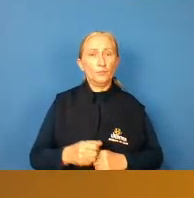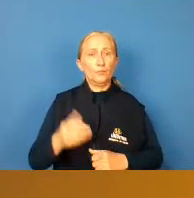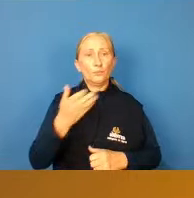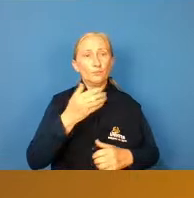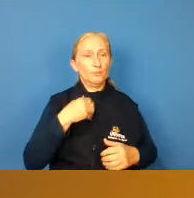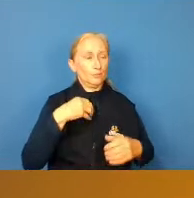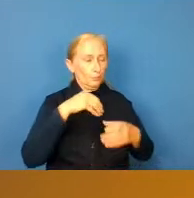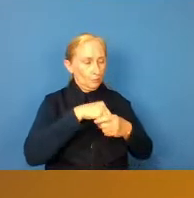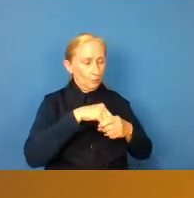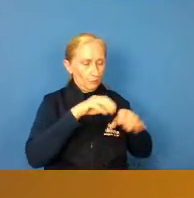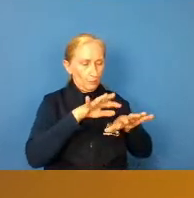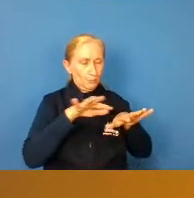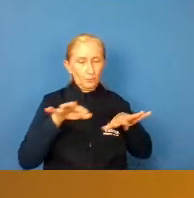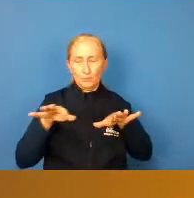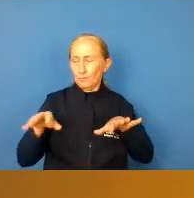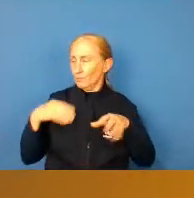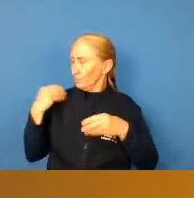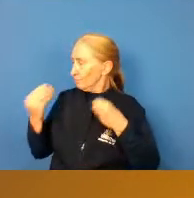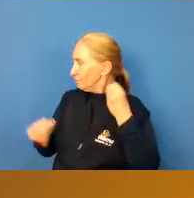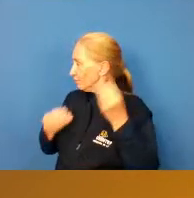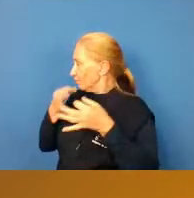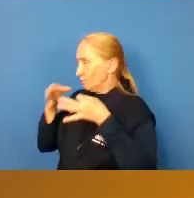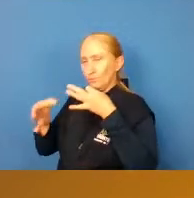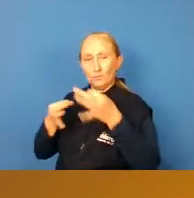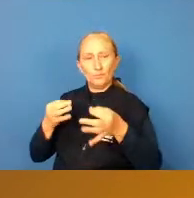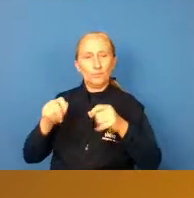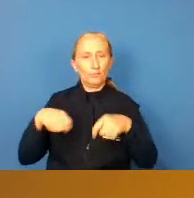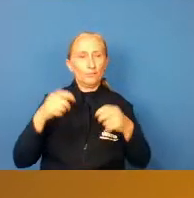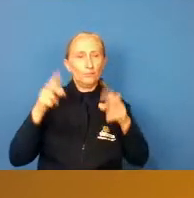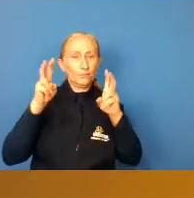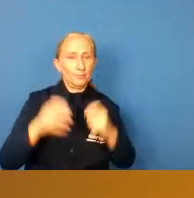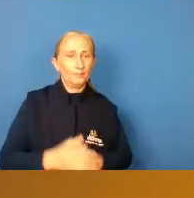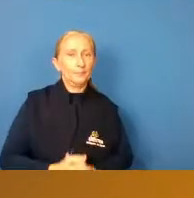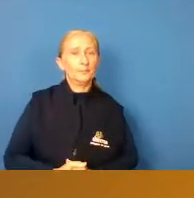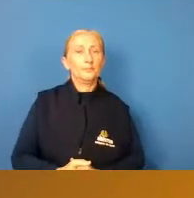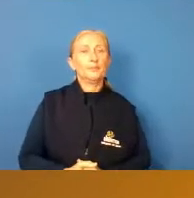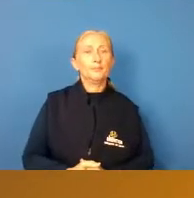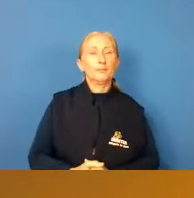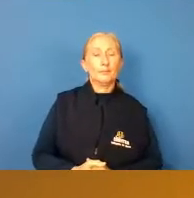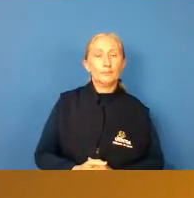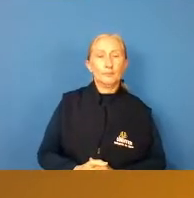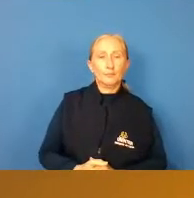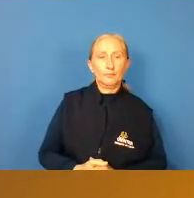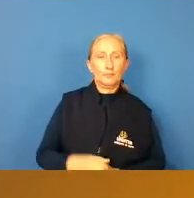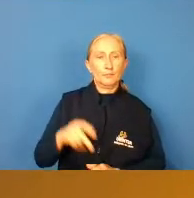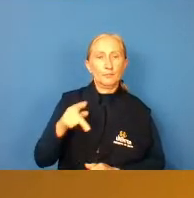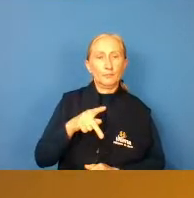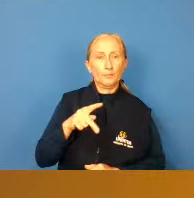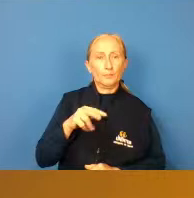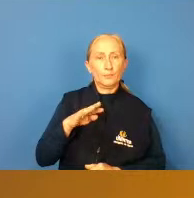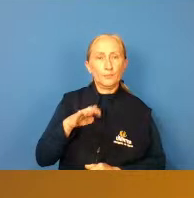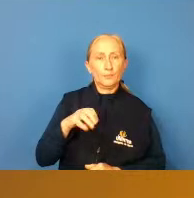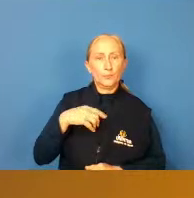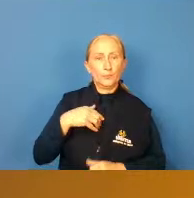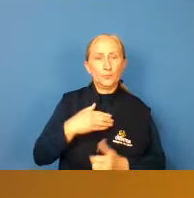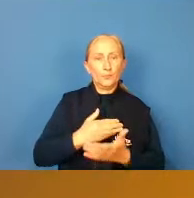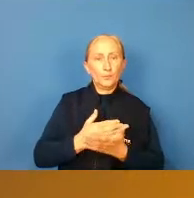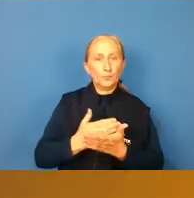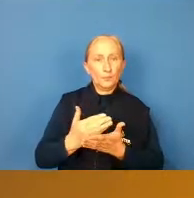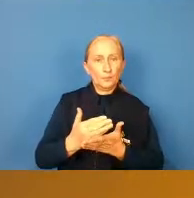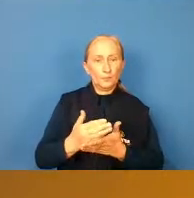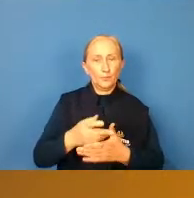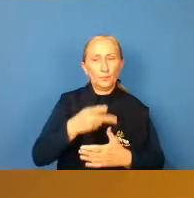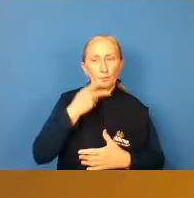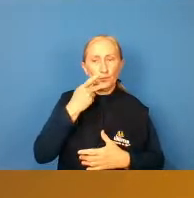componentes dessa mesa pudessem opinar sobre o tema. Professora Tatiana, eu só vou iniciar aqui a minha